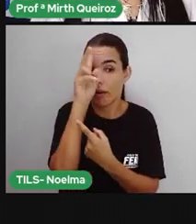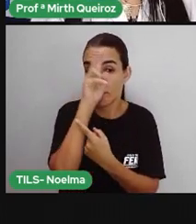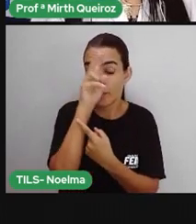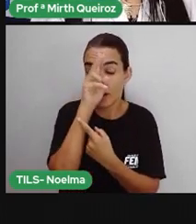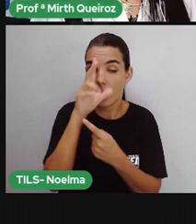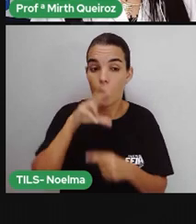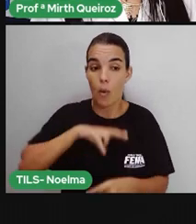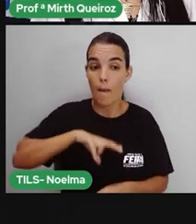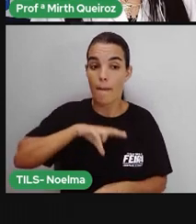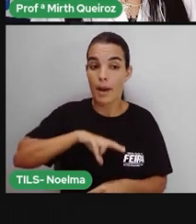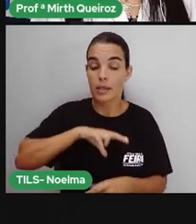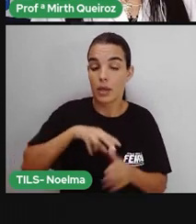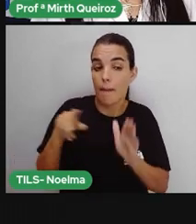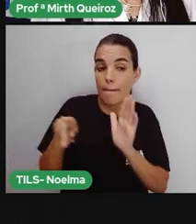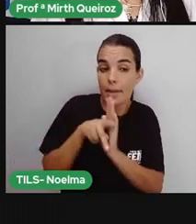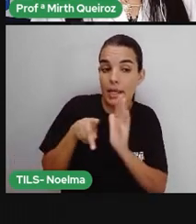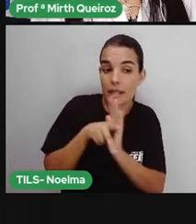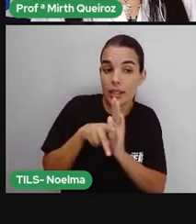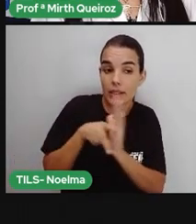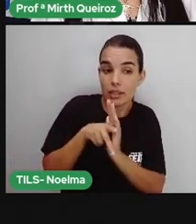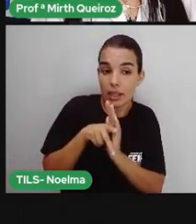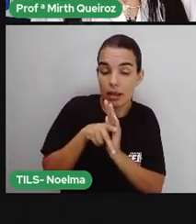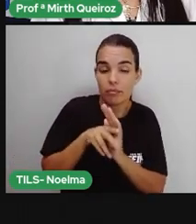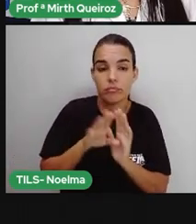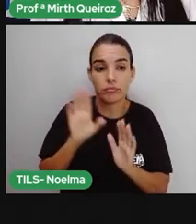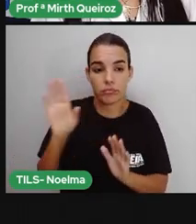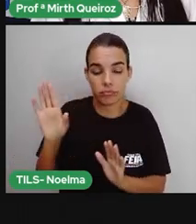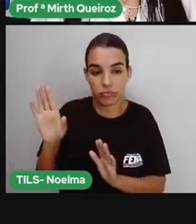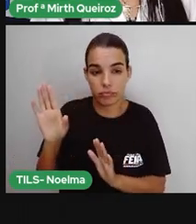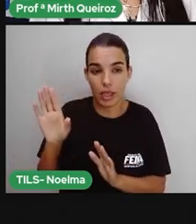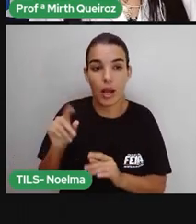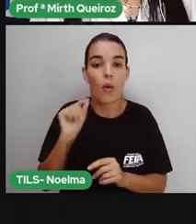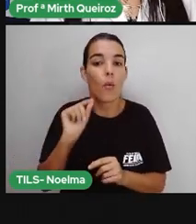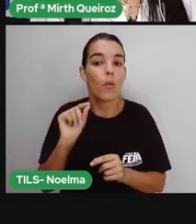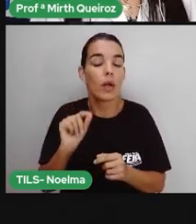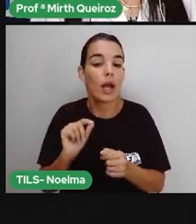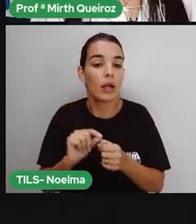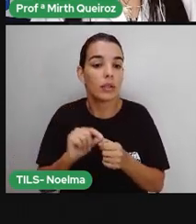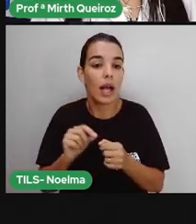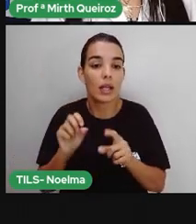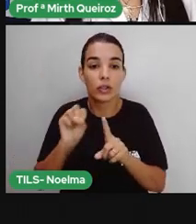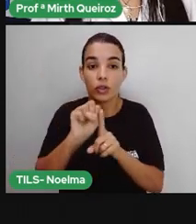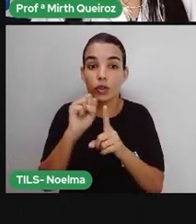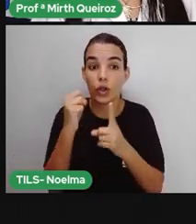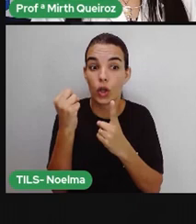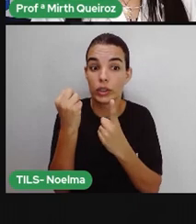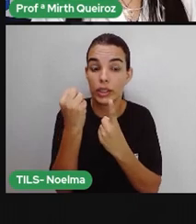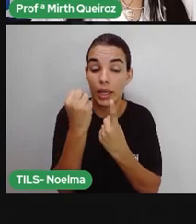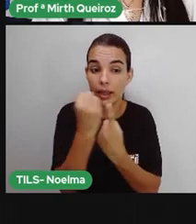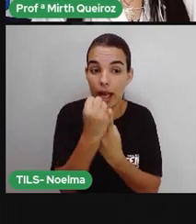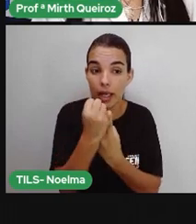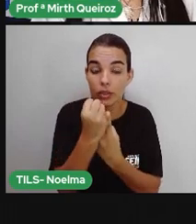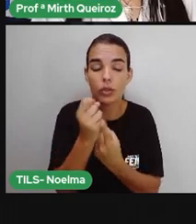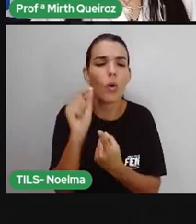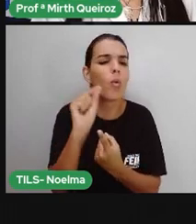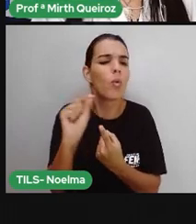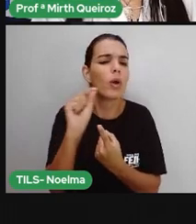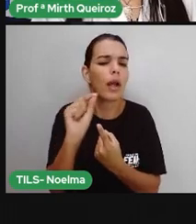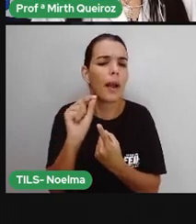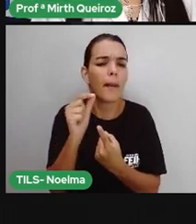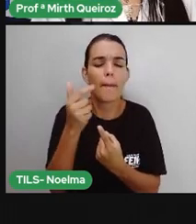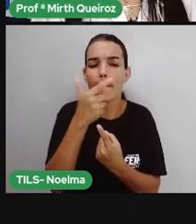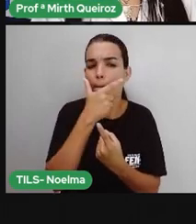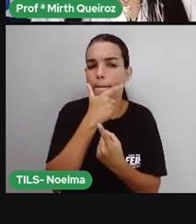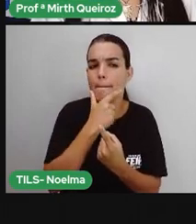a gente ressaltou que se tratava naquela época de uma sociedade que ela era patriarcal. O que é uma